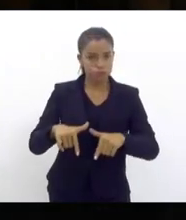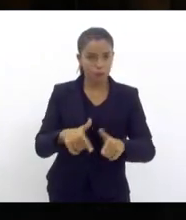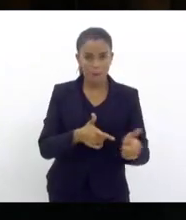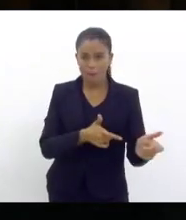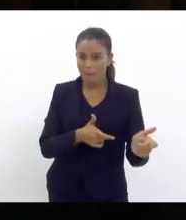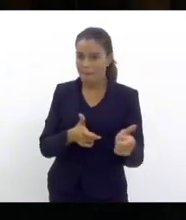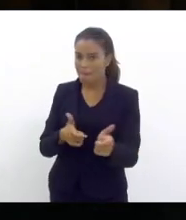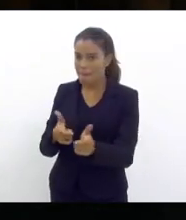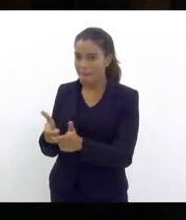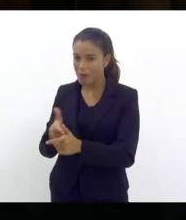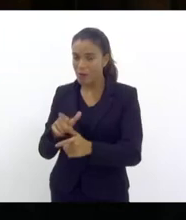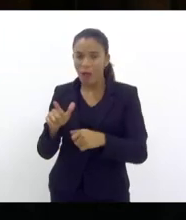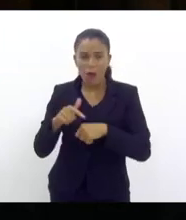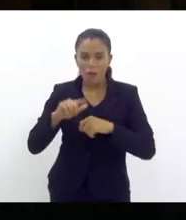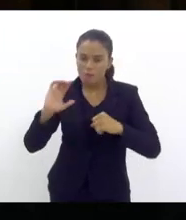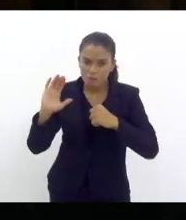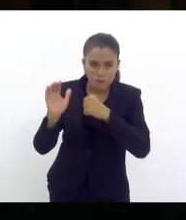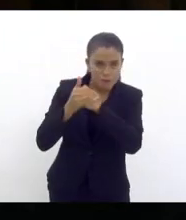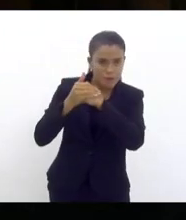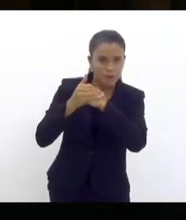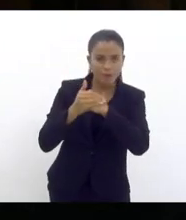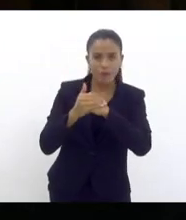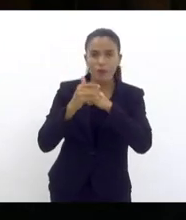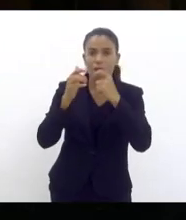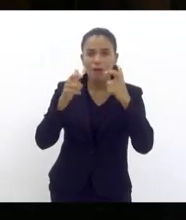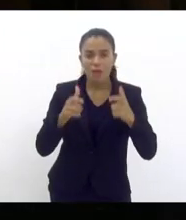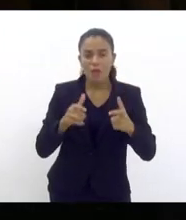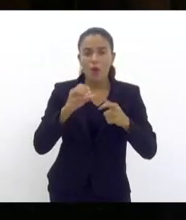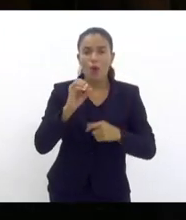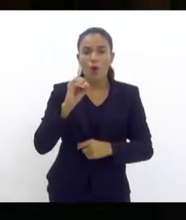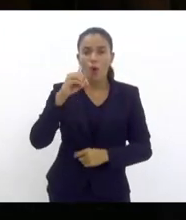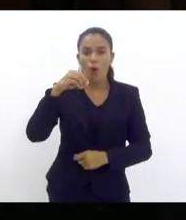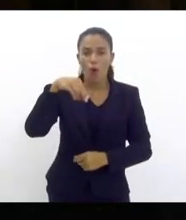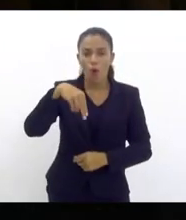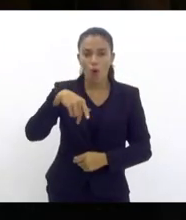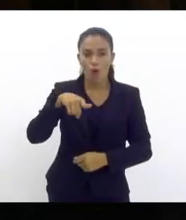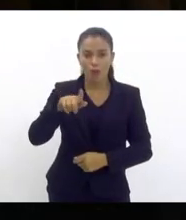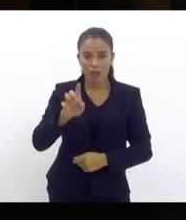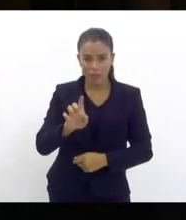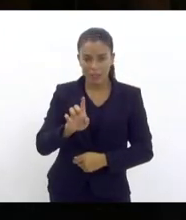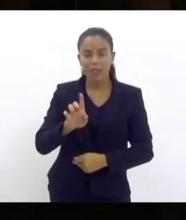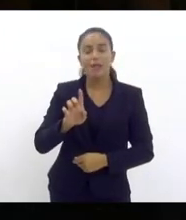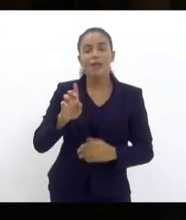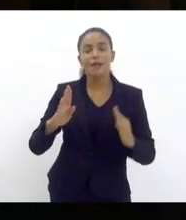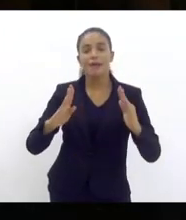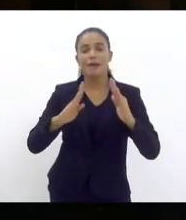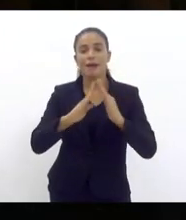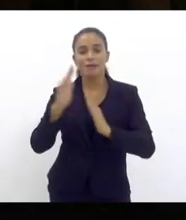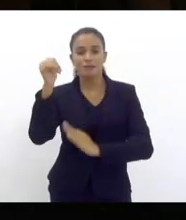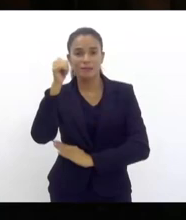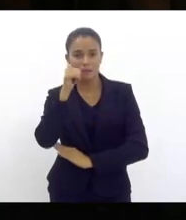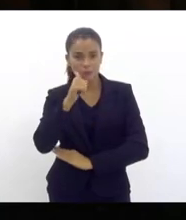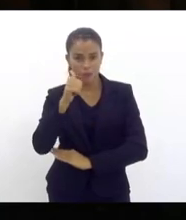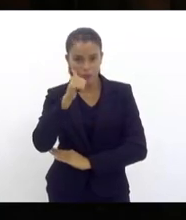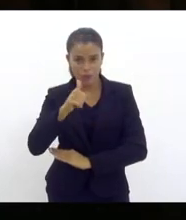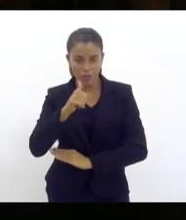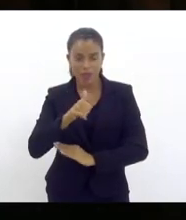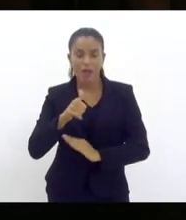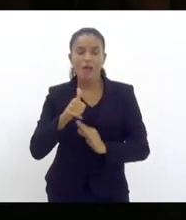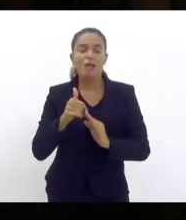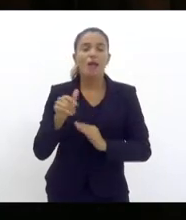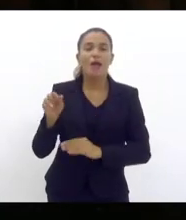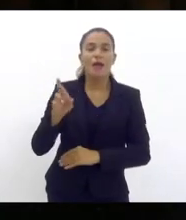momento, nós nos abrigamos dentro da ONG Casa das Mulheres da Maré, das Redes da Maré,